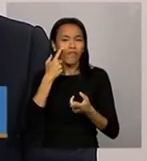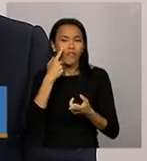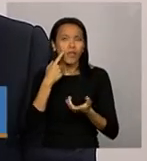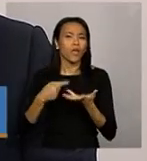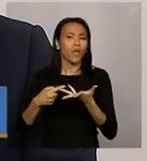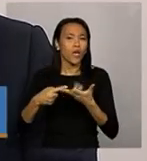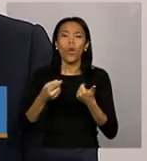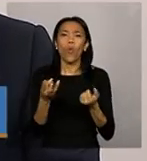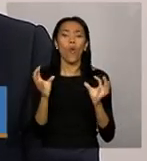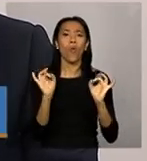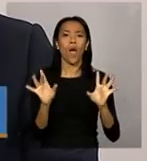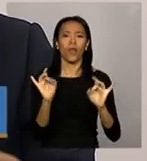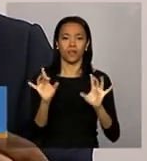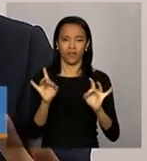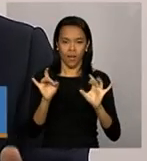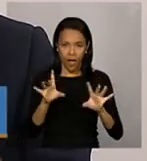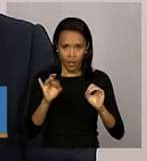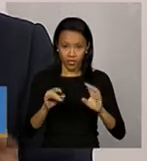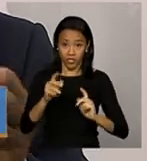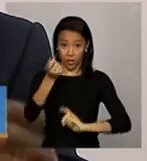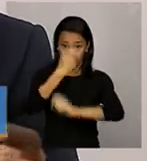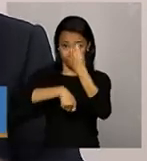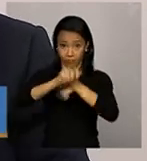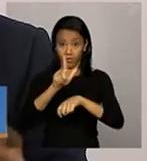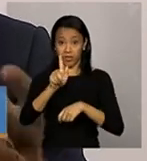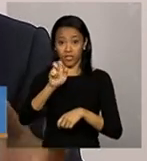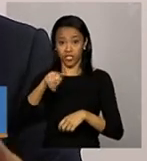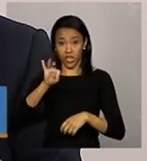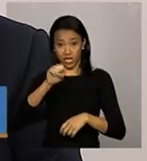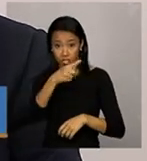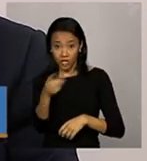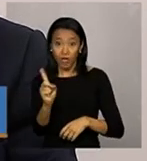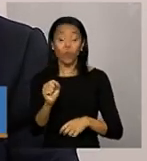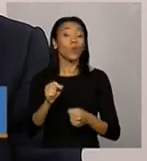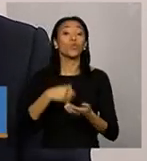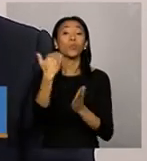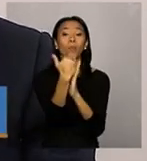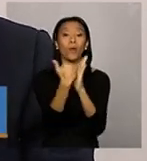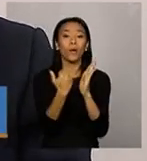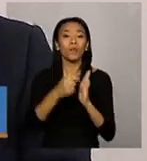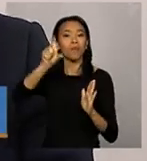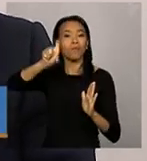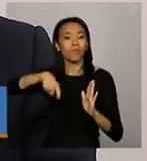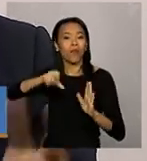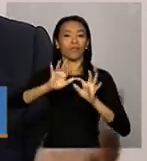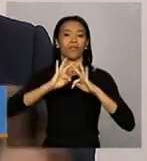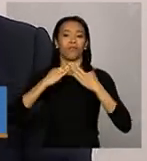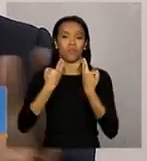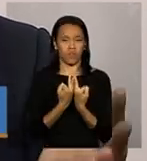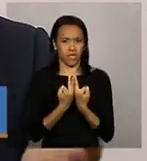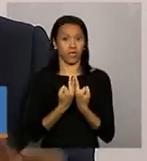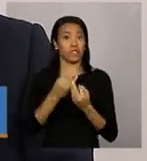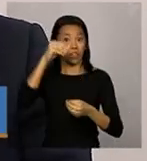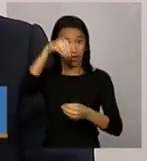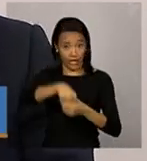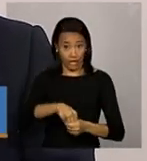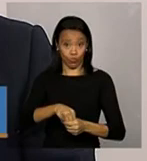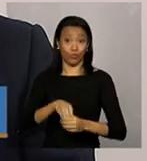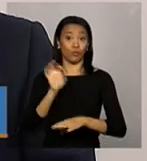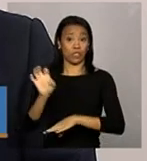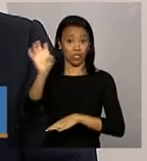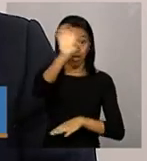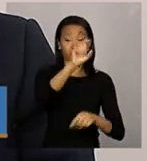qualidade da gestão do programa Bolsa Família nas pontas, nos municípios e nos estados também. É uma fórmula razoavelmente